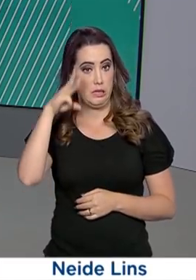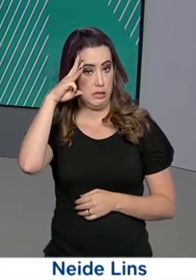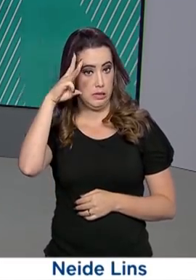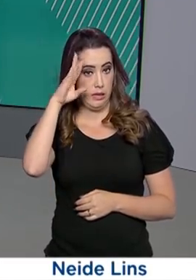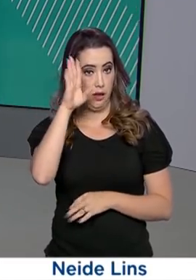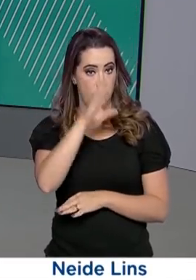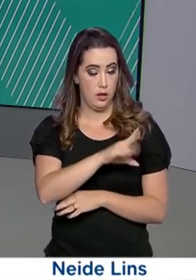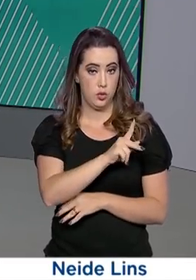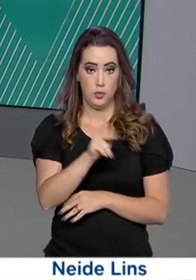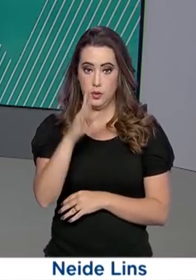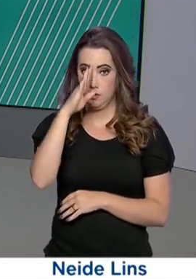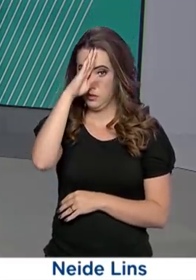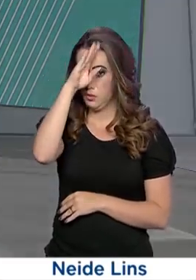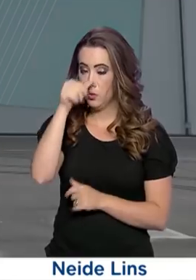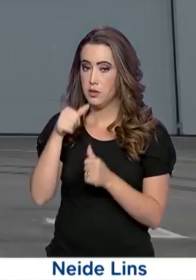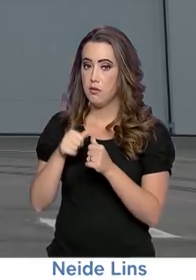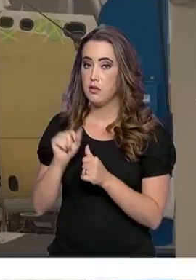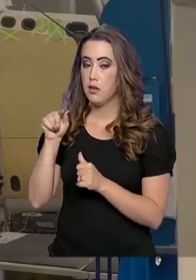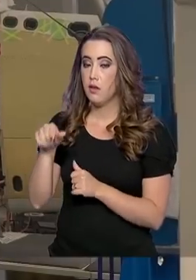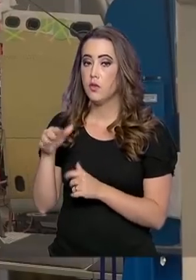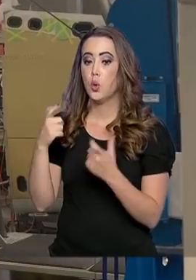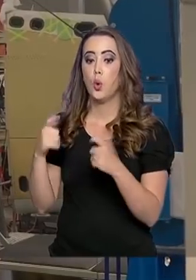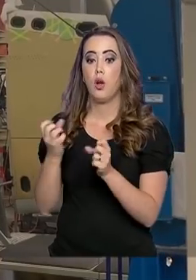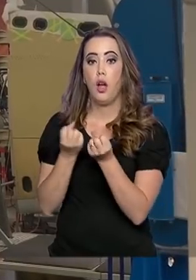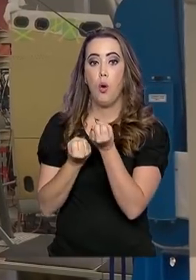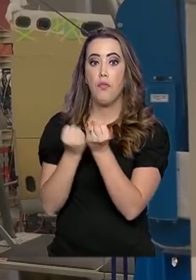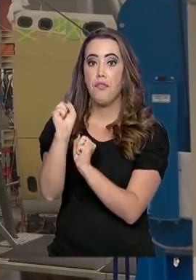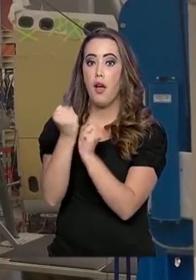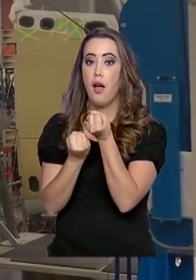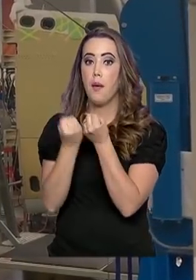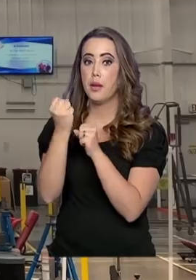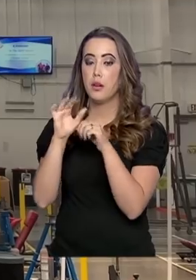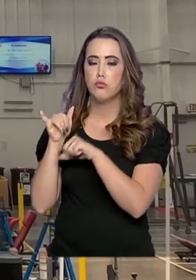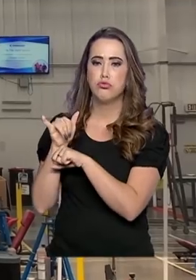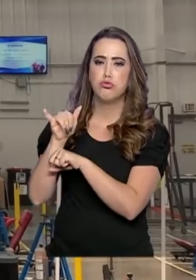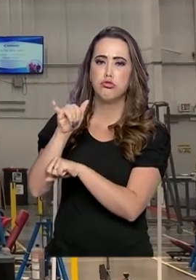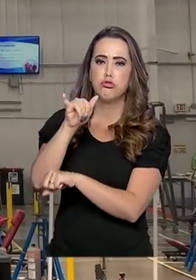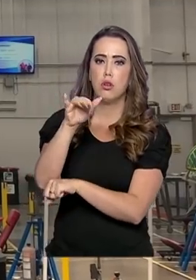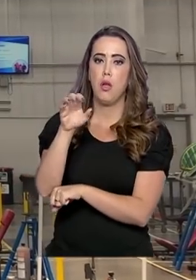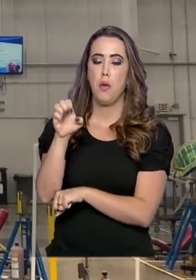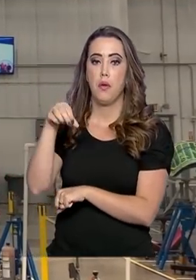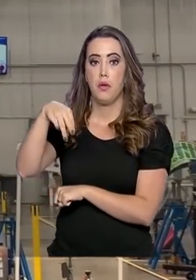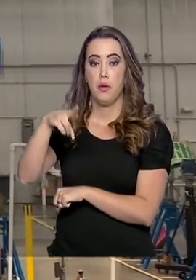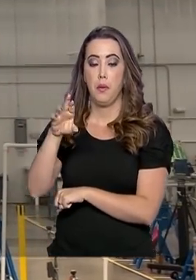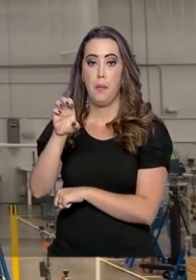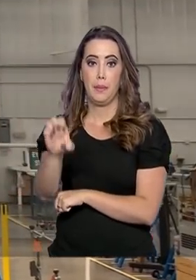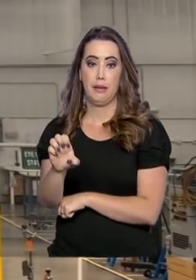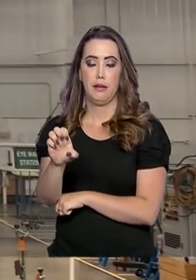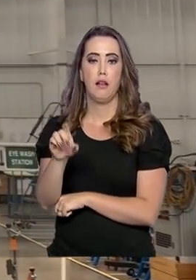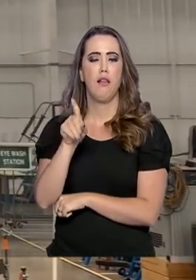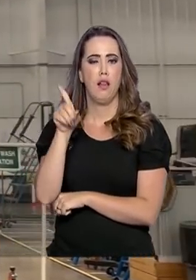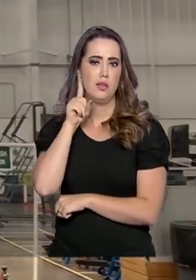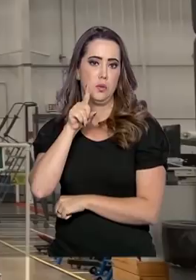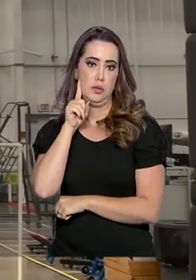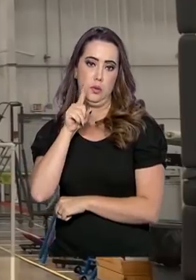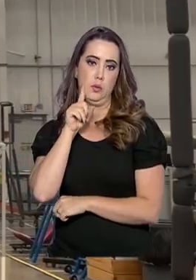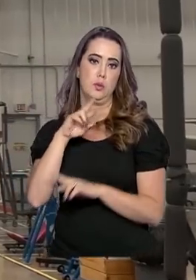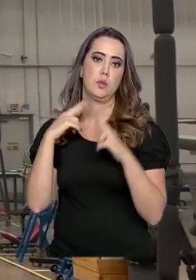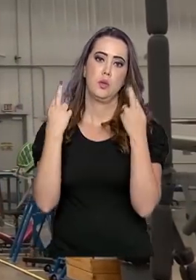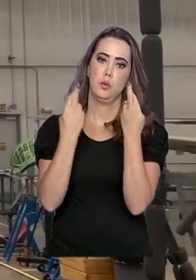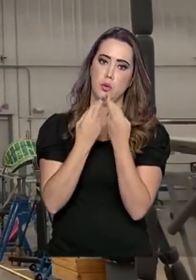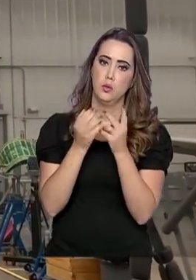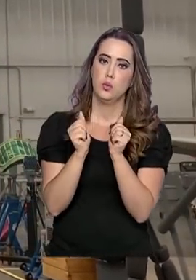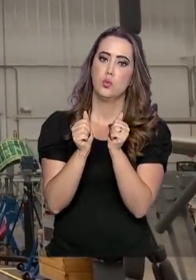tarde, o presidente Jair Bolsonaro esteve na fábrica da Embraer, na cidade de Jacksonville, na Flórida. No local, se reuniu com